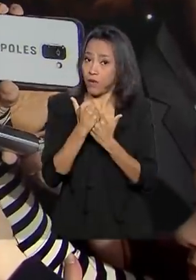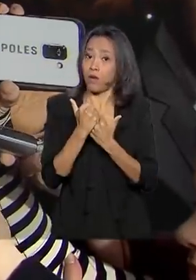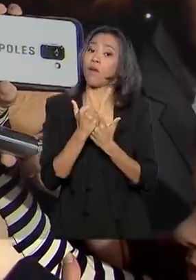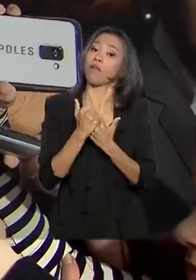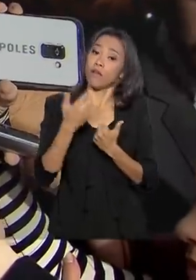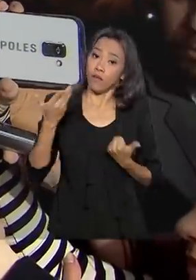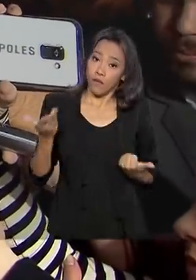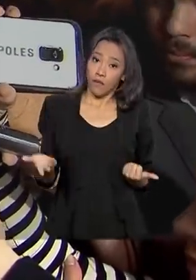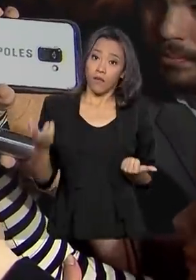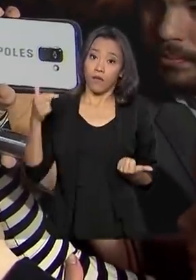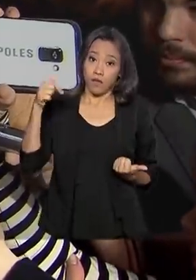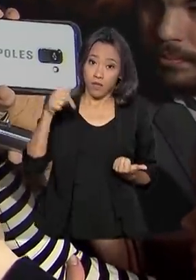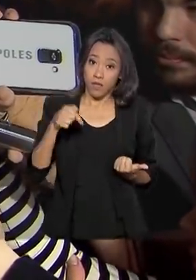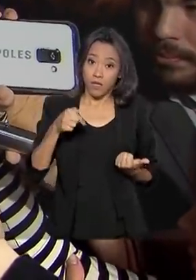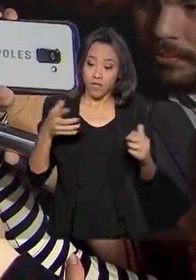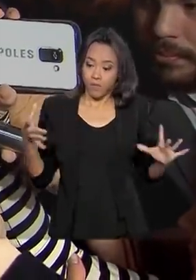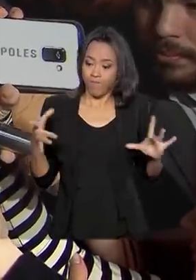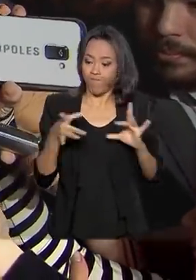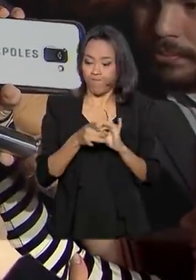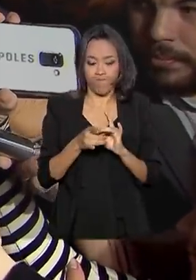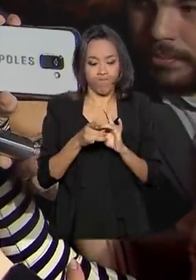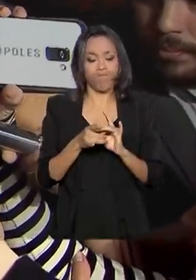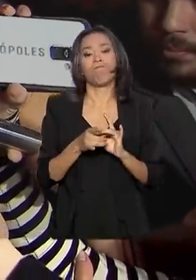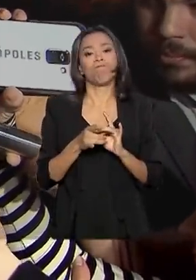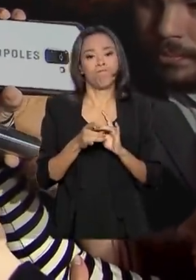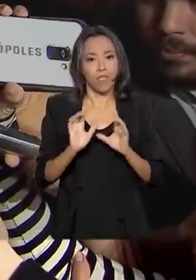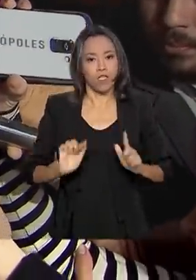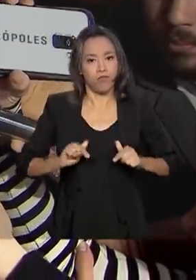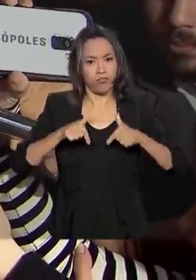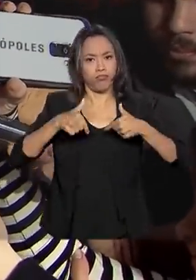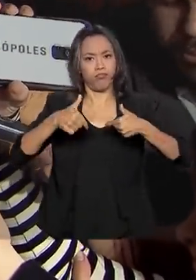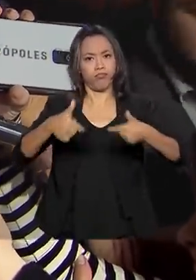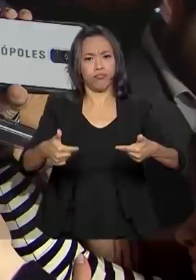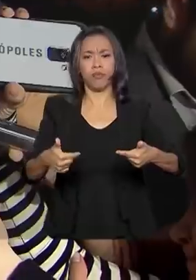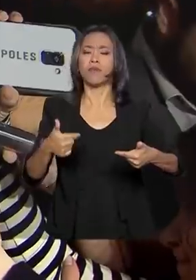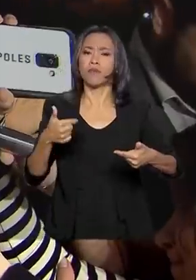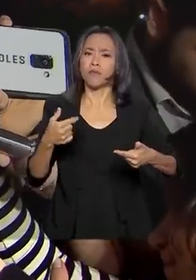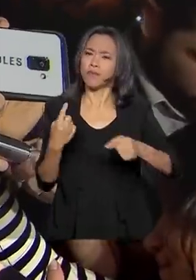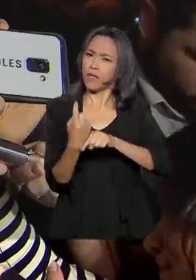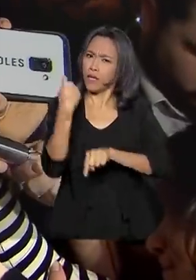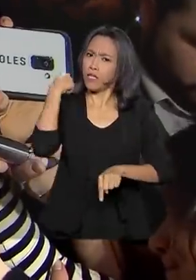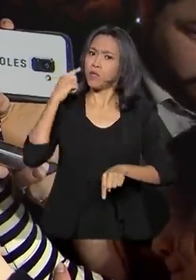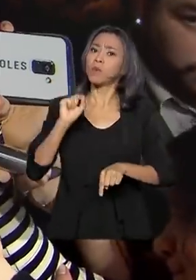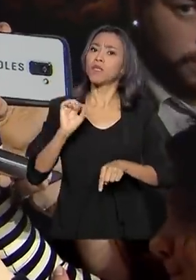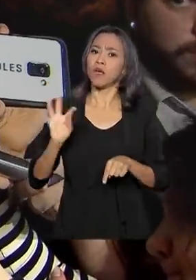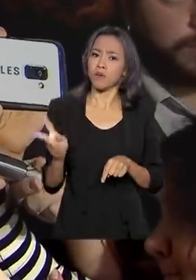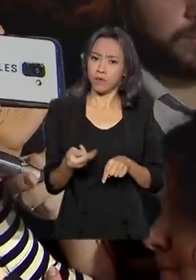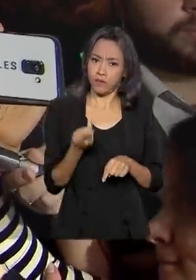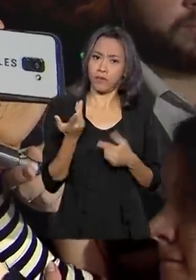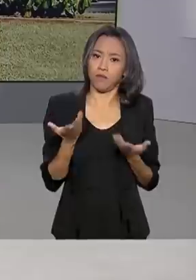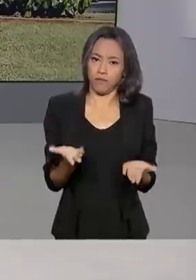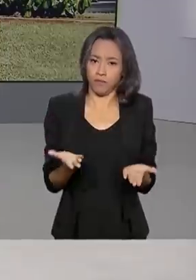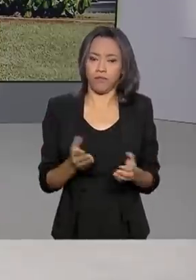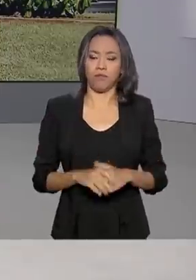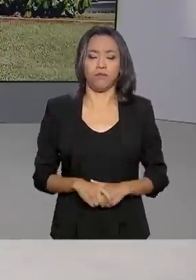posição de muita unidade que o governo vem tendo desde o início desse trabalho.